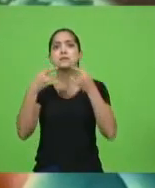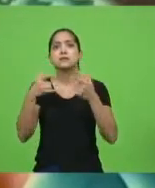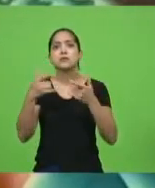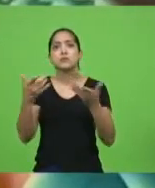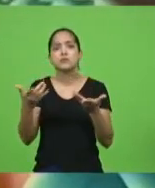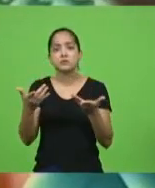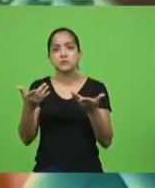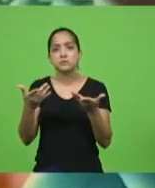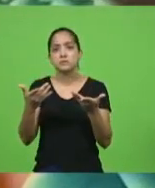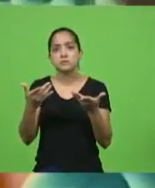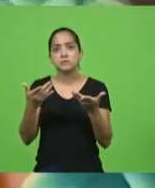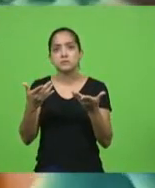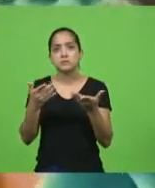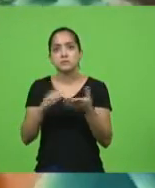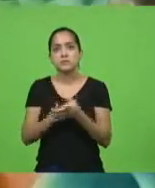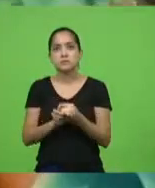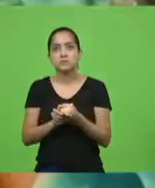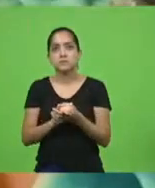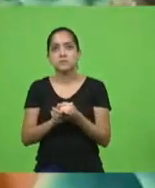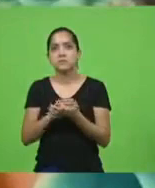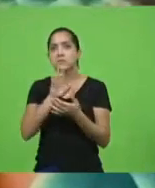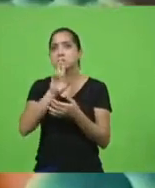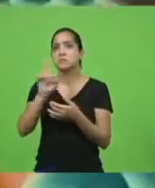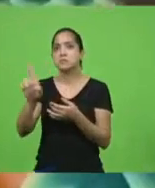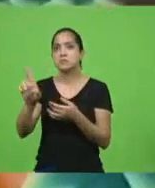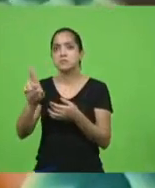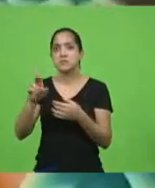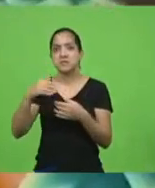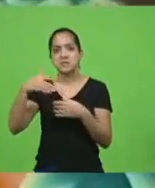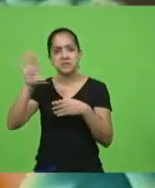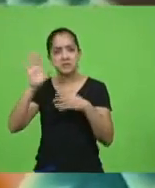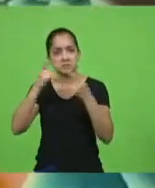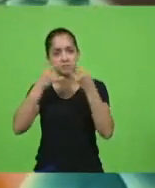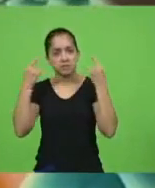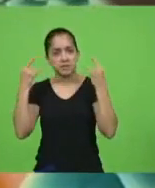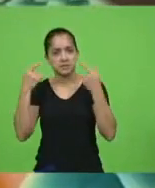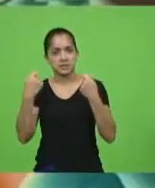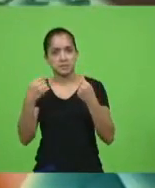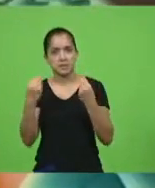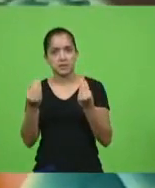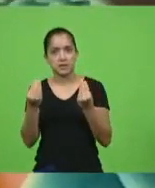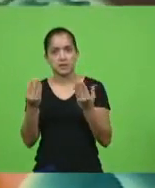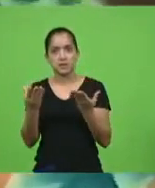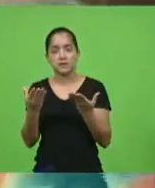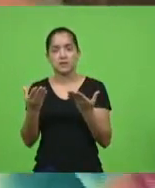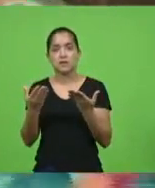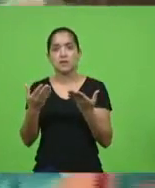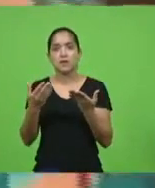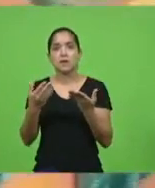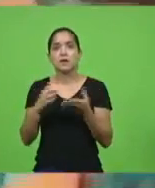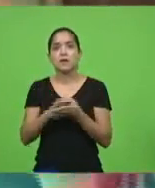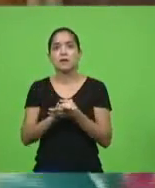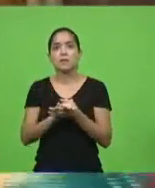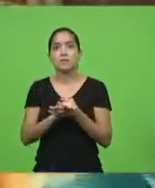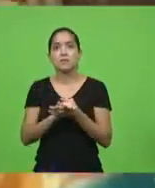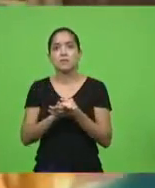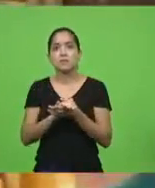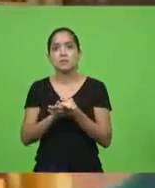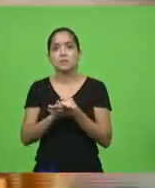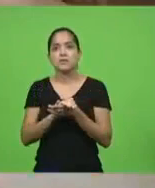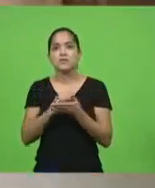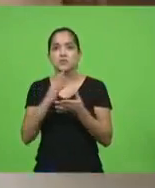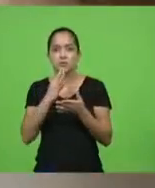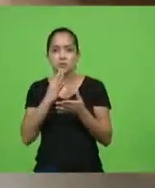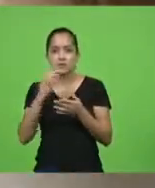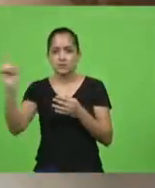Aí ele assim, ah, que máscara, aí mais na frente, tinha um conhecido me